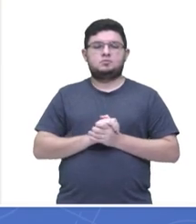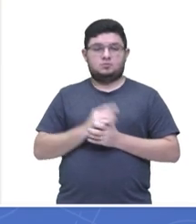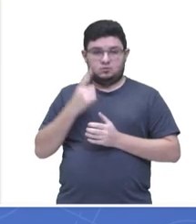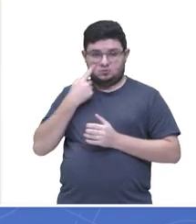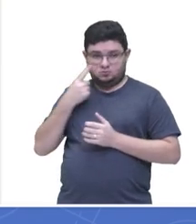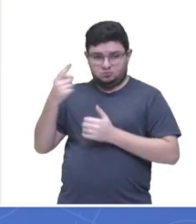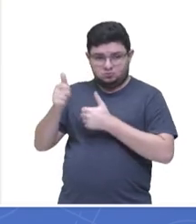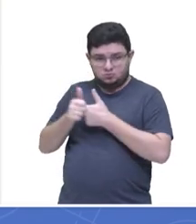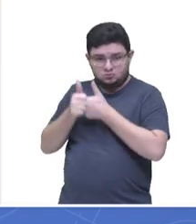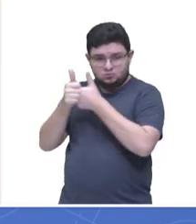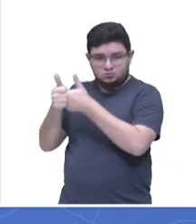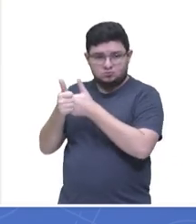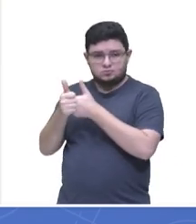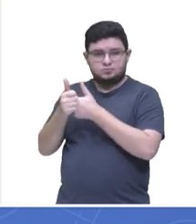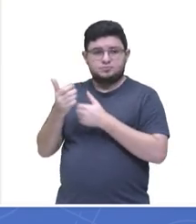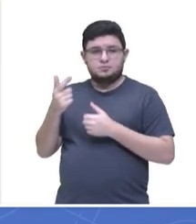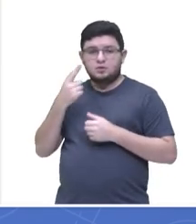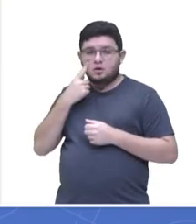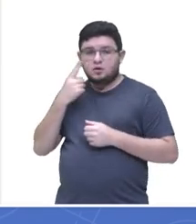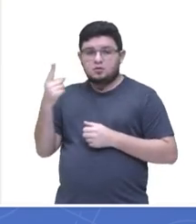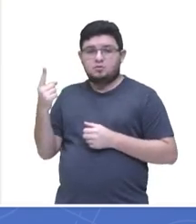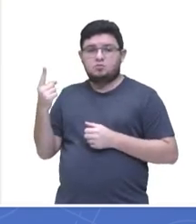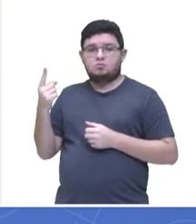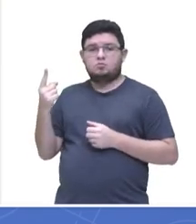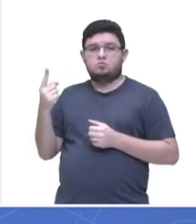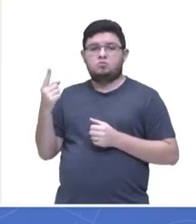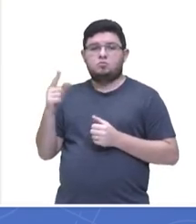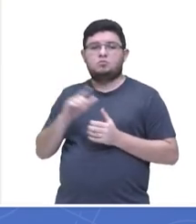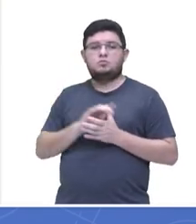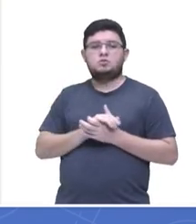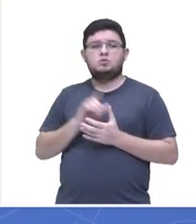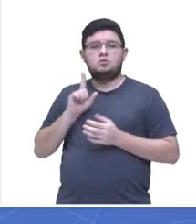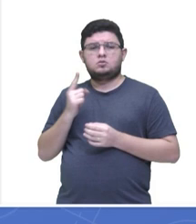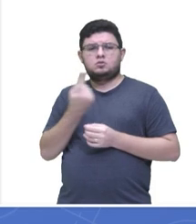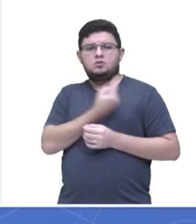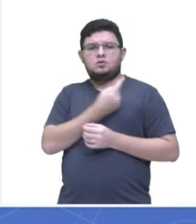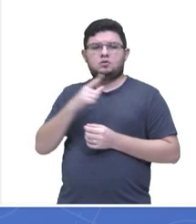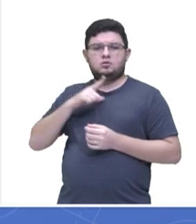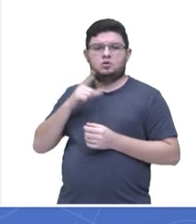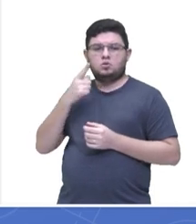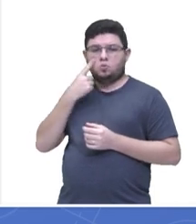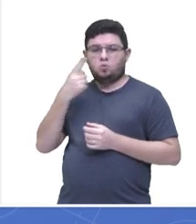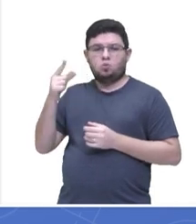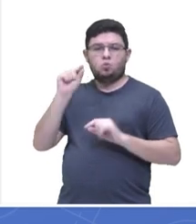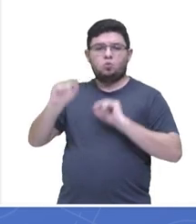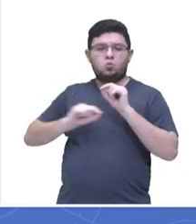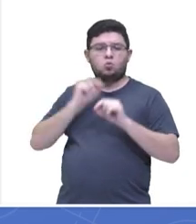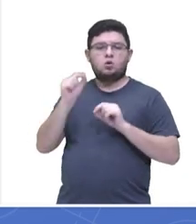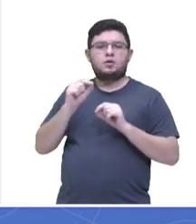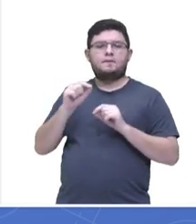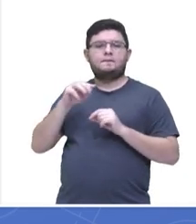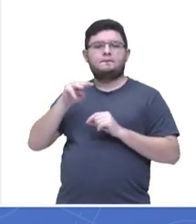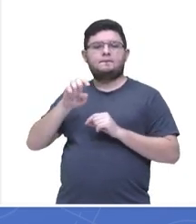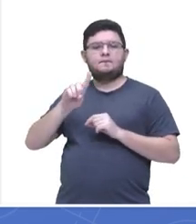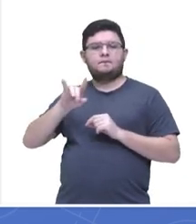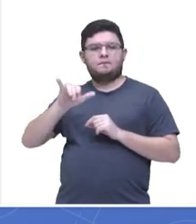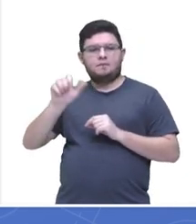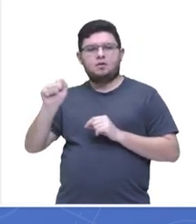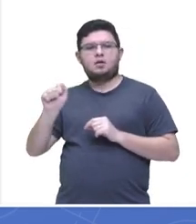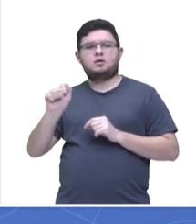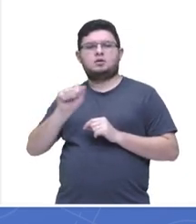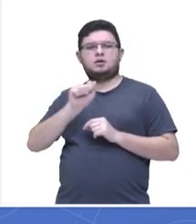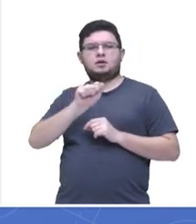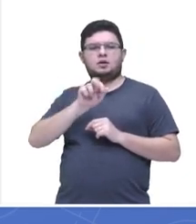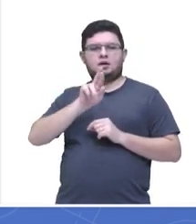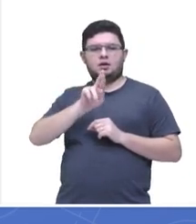solução da questão, então. Então, olha só, gente. Nós temos aí a média aritmética. Detalhe muito importante